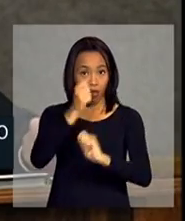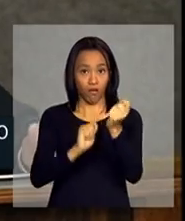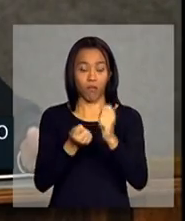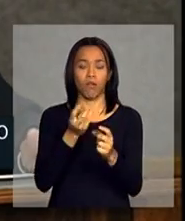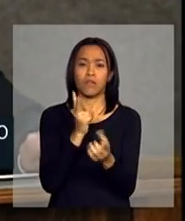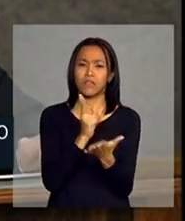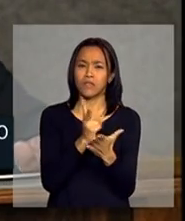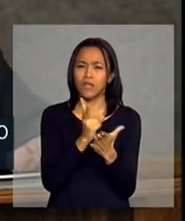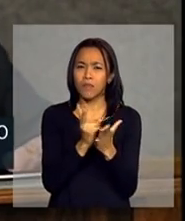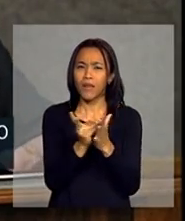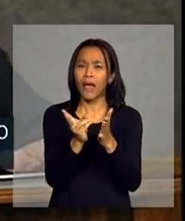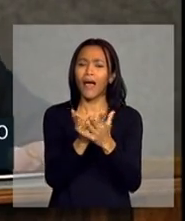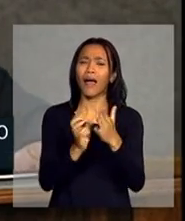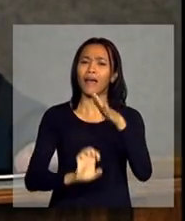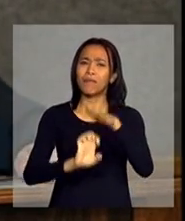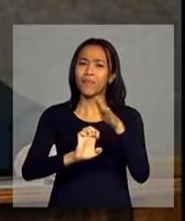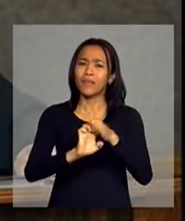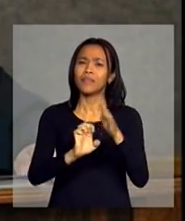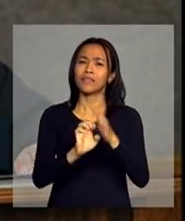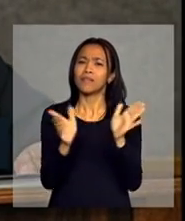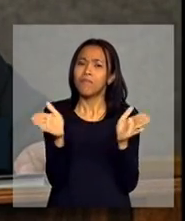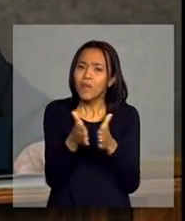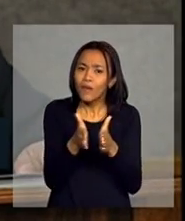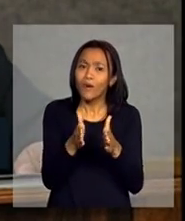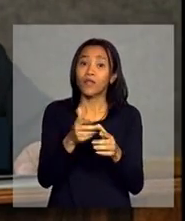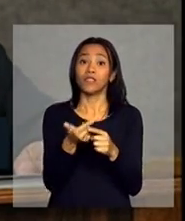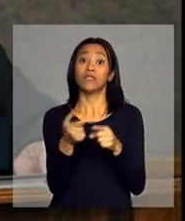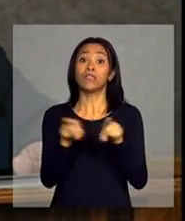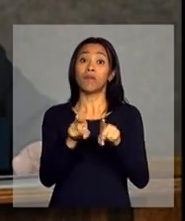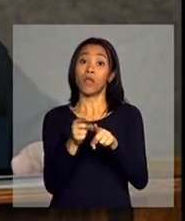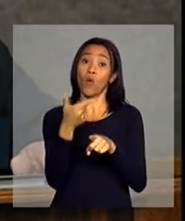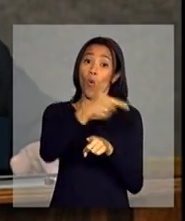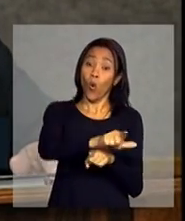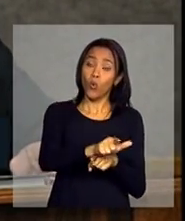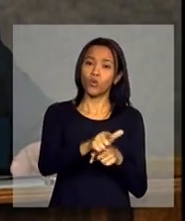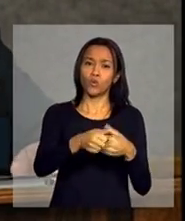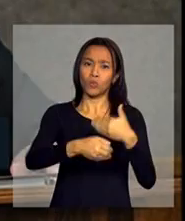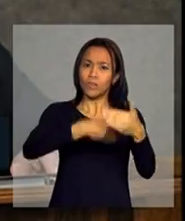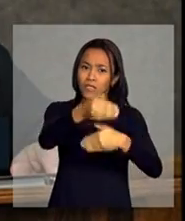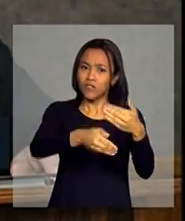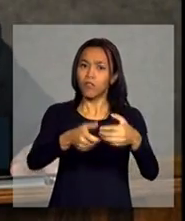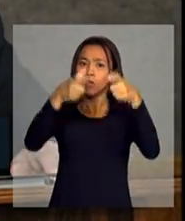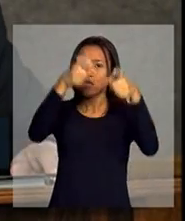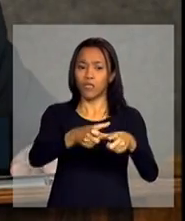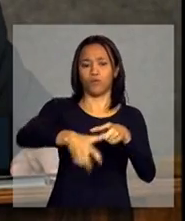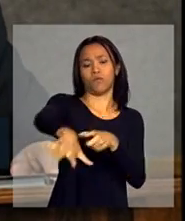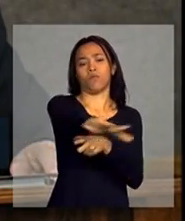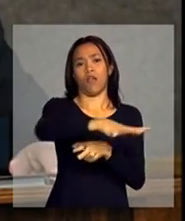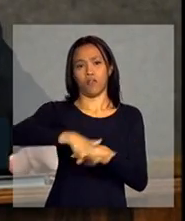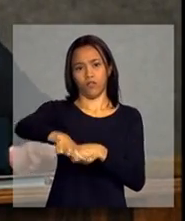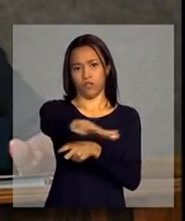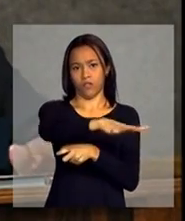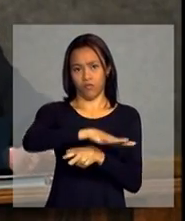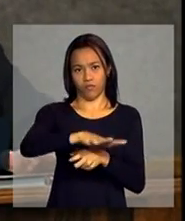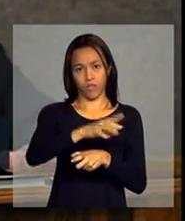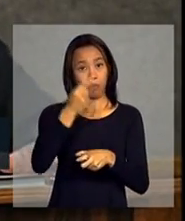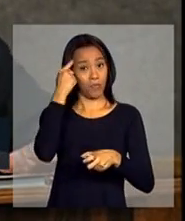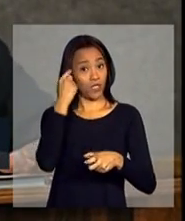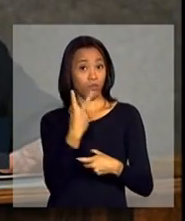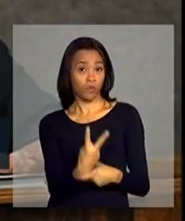ligada a pequenos negócios e outra para desenvolvimento regional, pensando principalmente em desenvolvimento local, quer dizer, então,